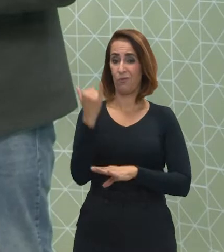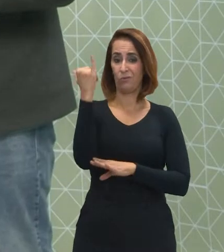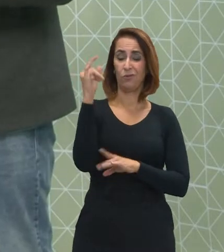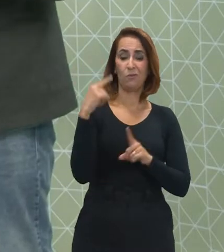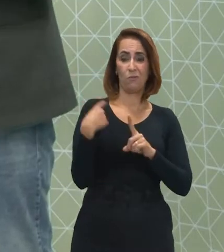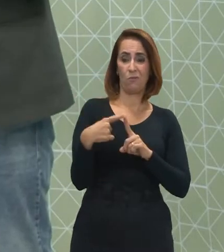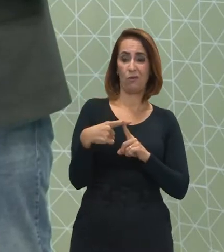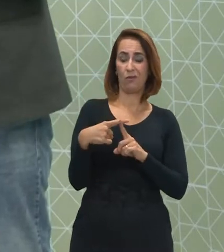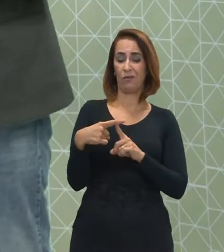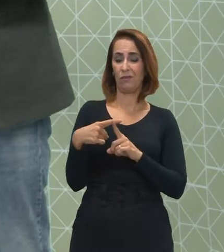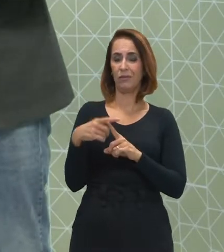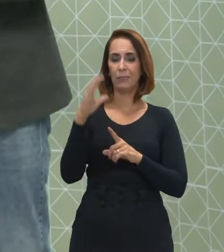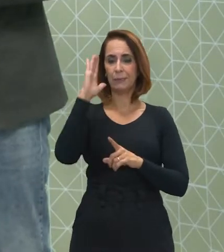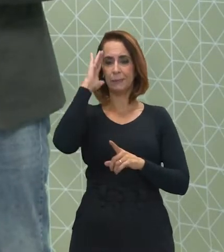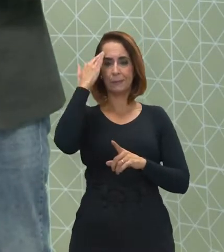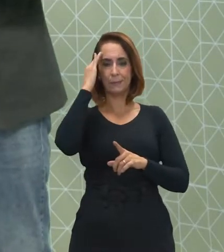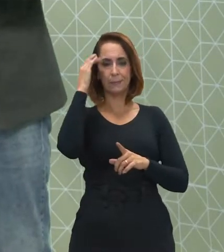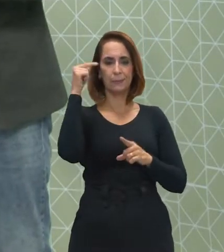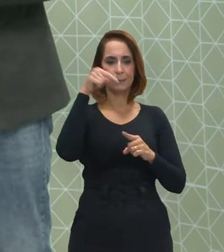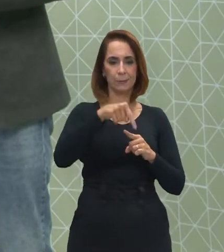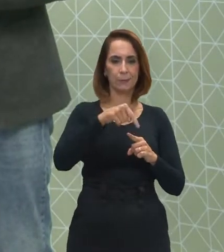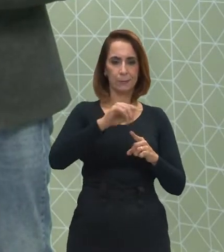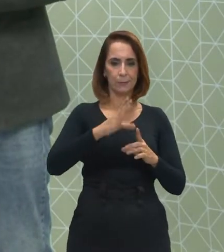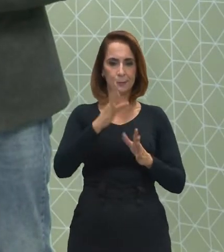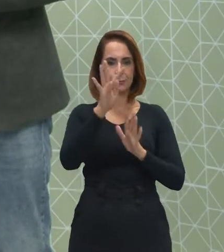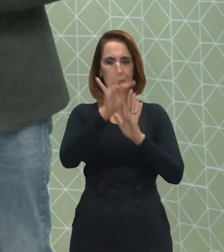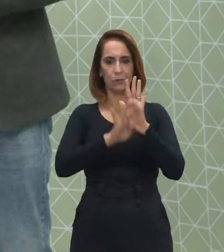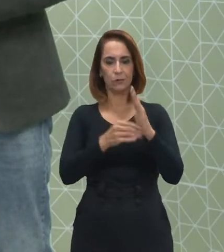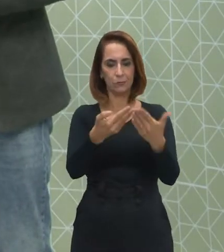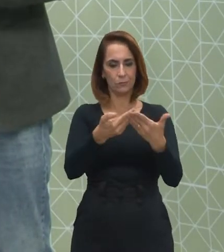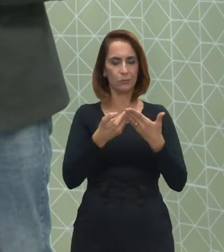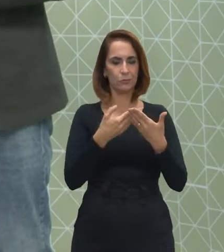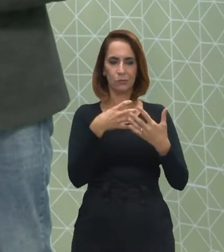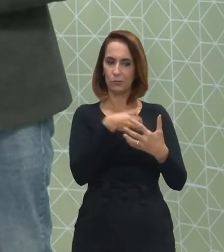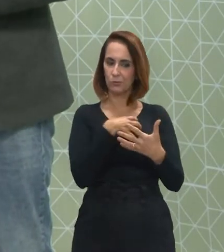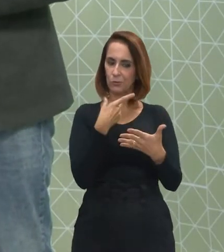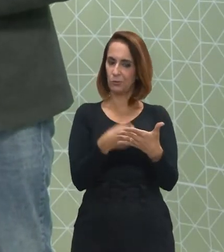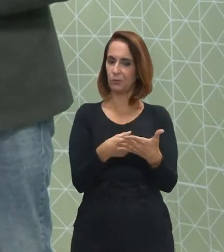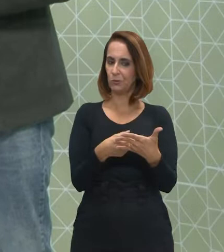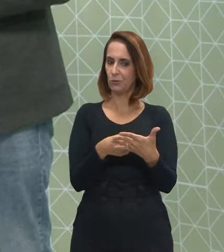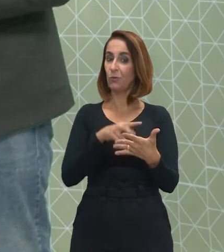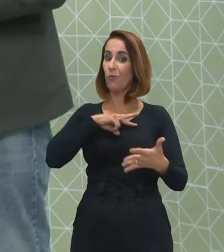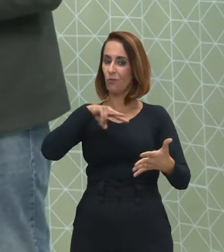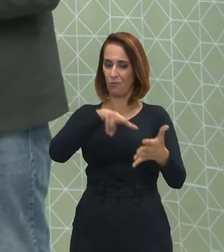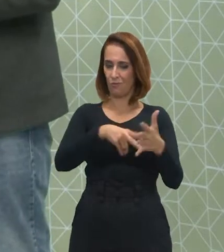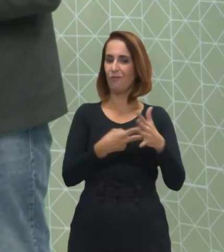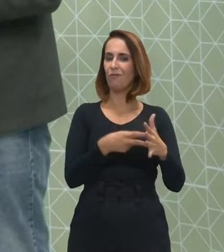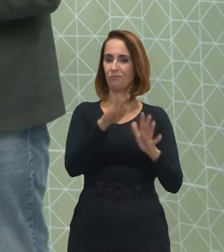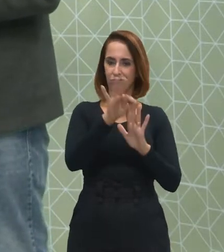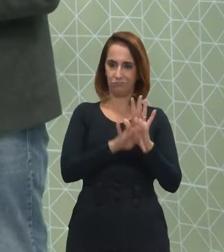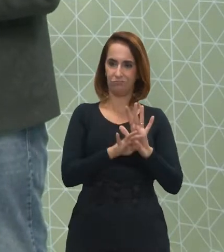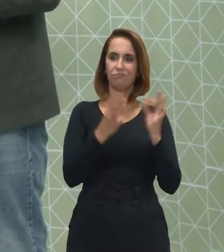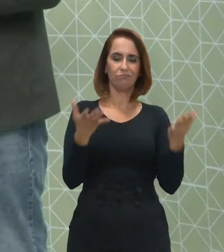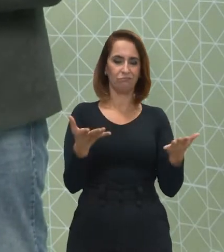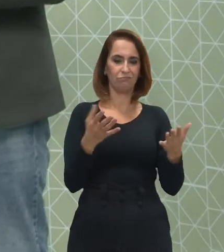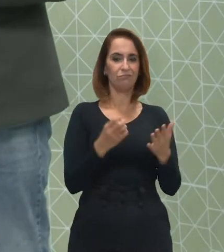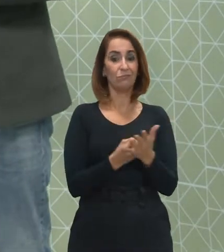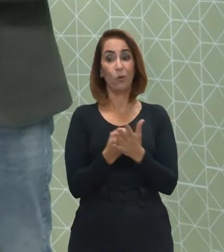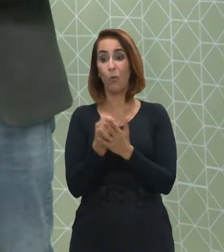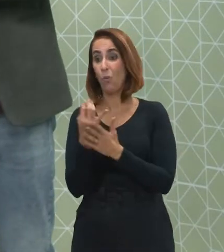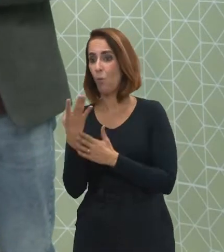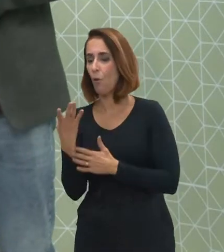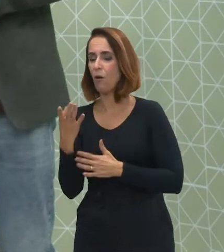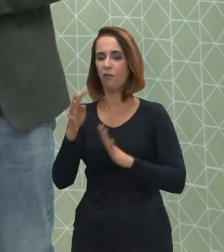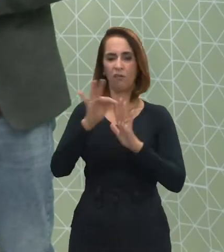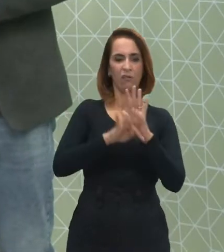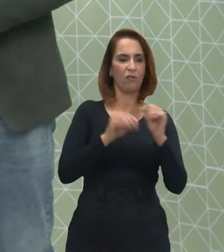para que ele compreenda o que o texto quer trazer de sentido e o seu significado. Quando esse